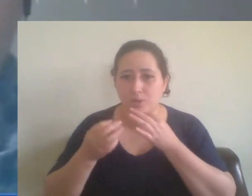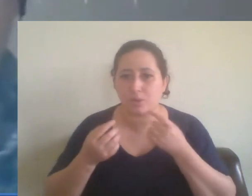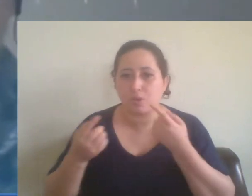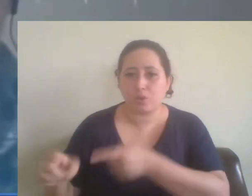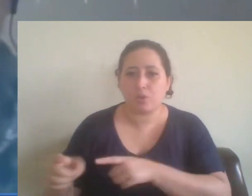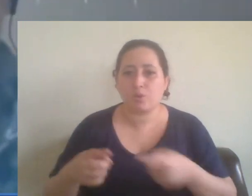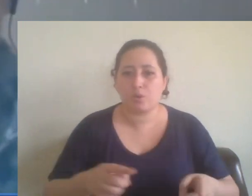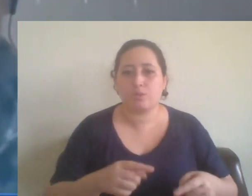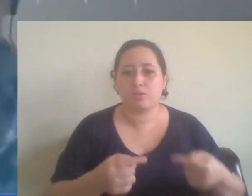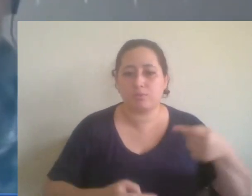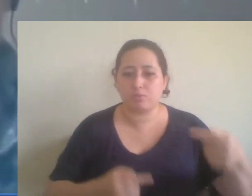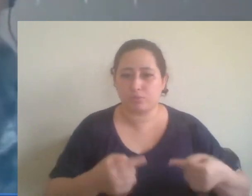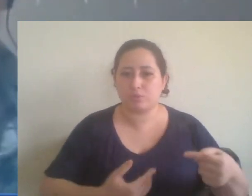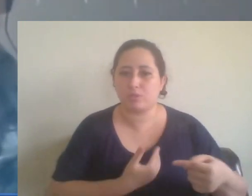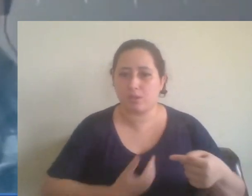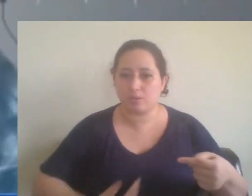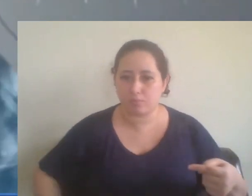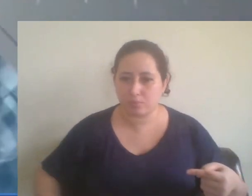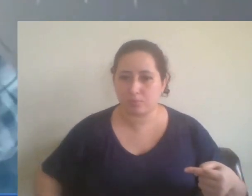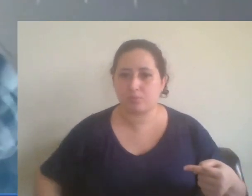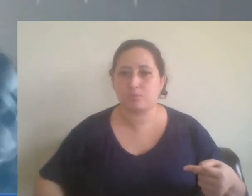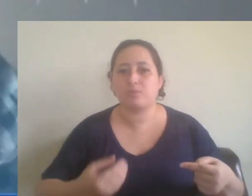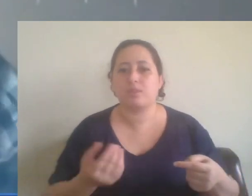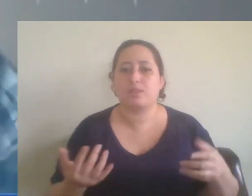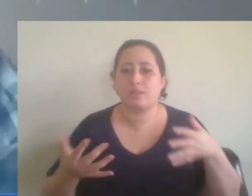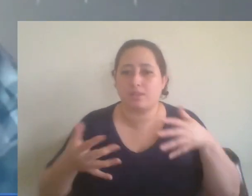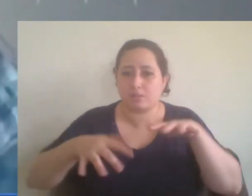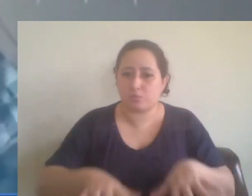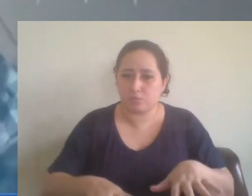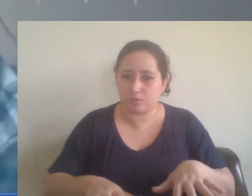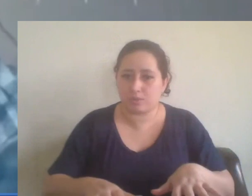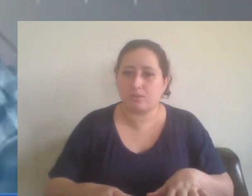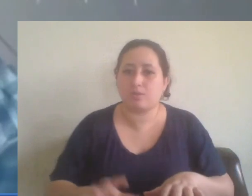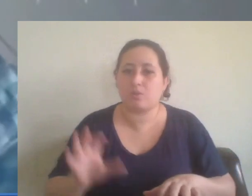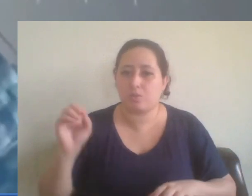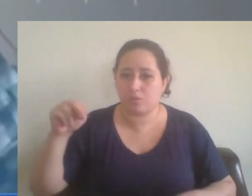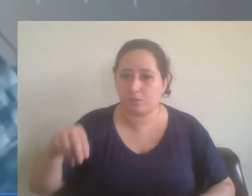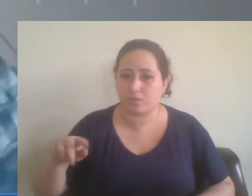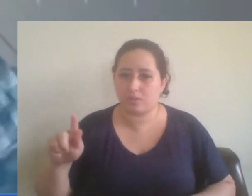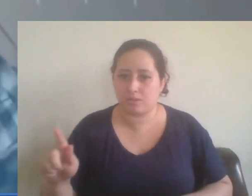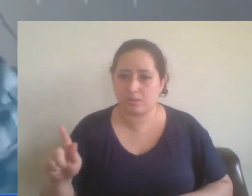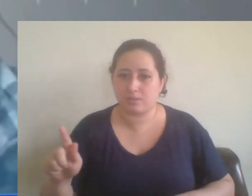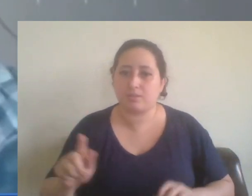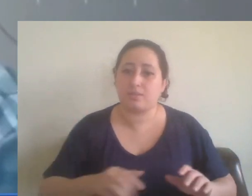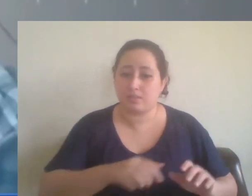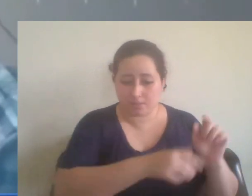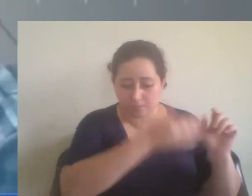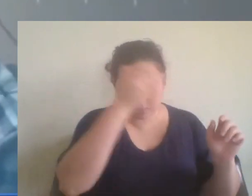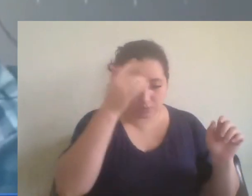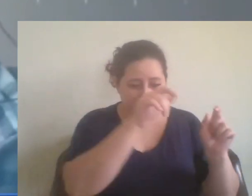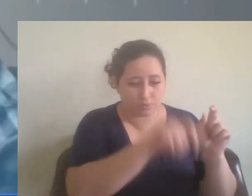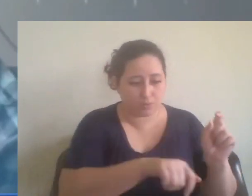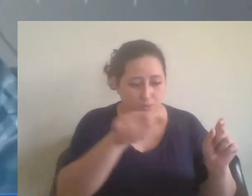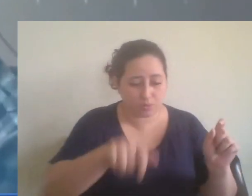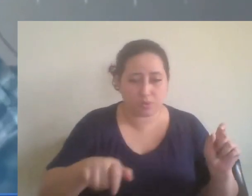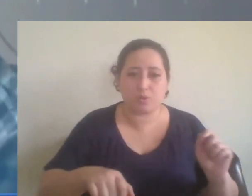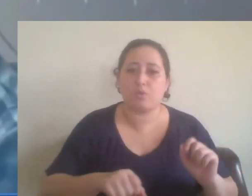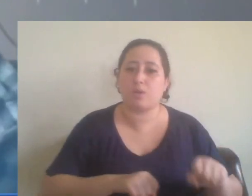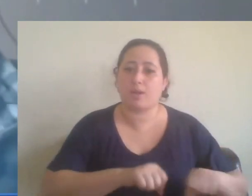políticas públicas de reparação e inclusão, às ONGs e indivíduos que militam por causas sociais.